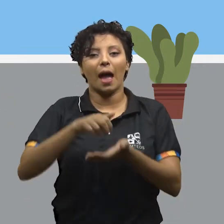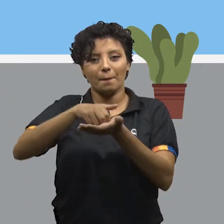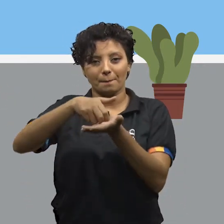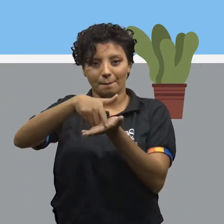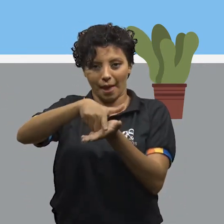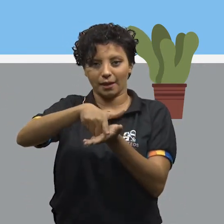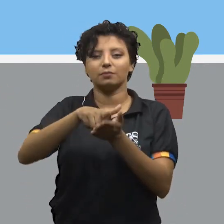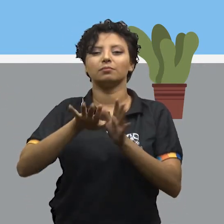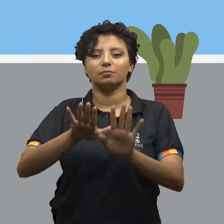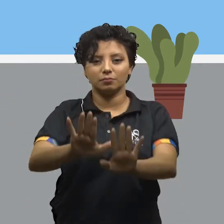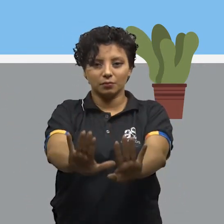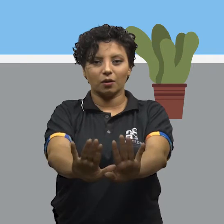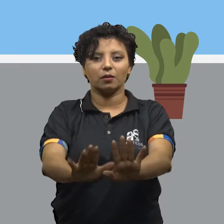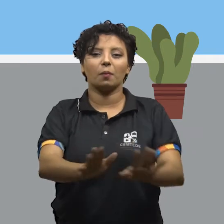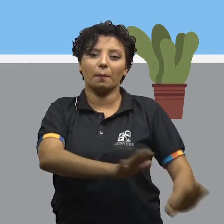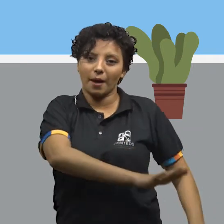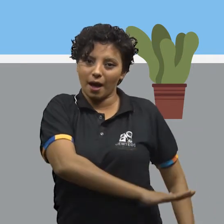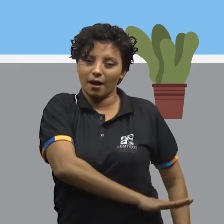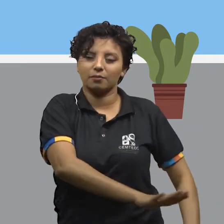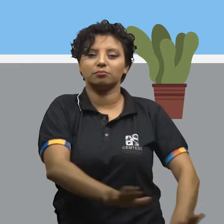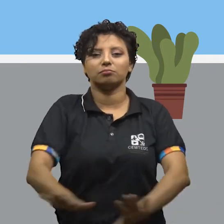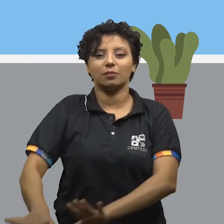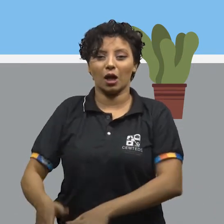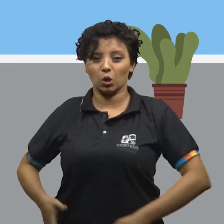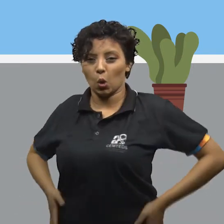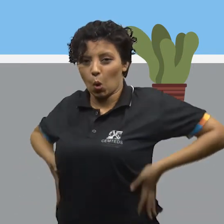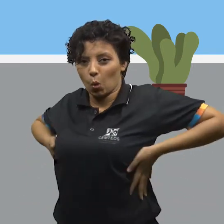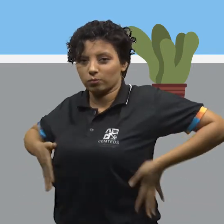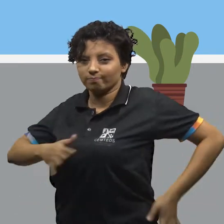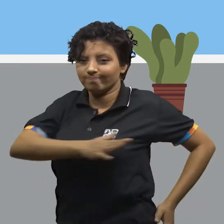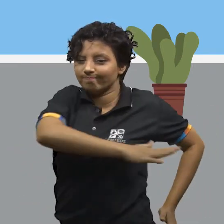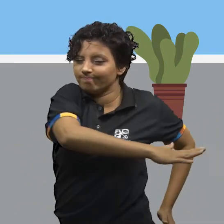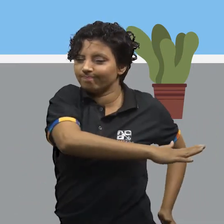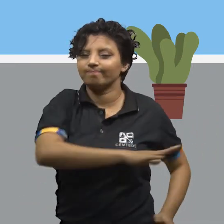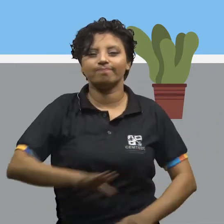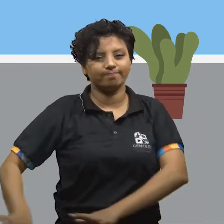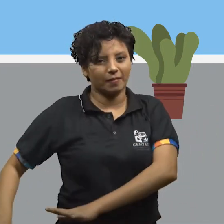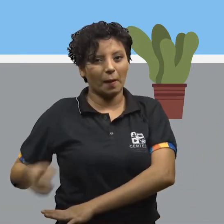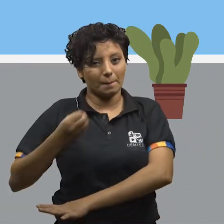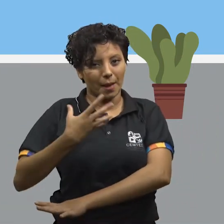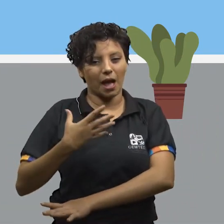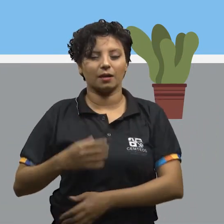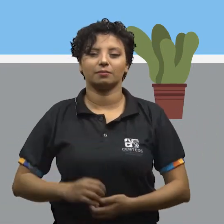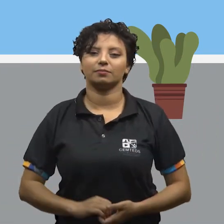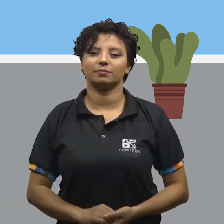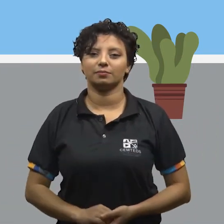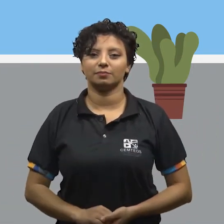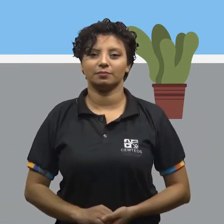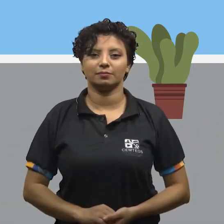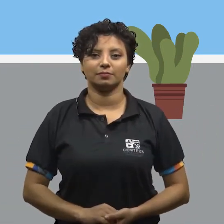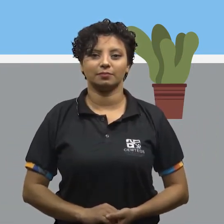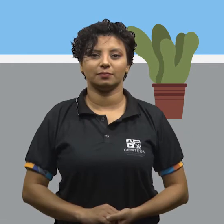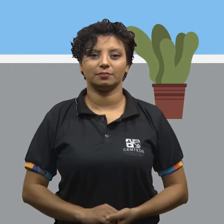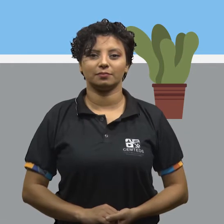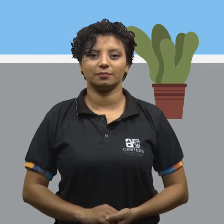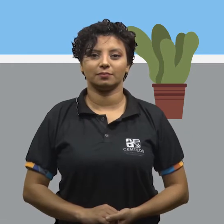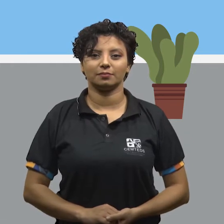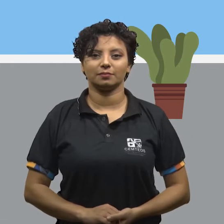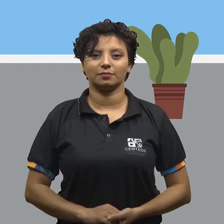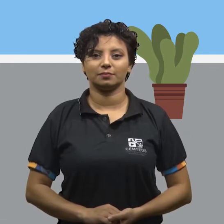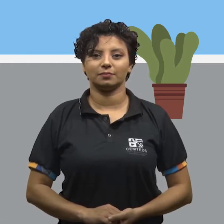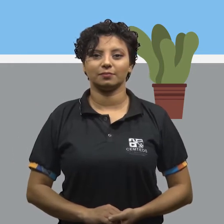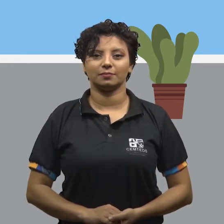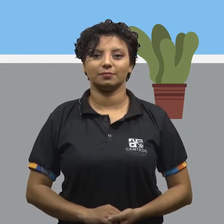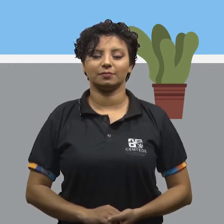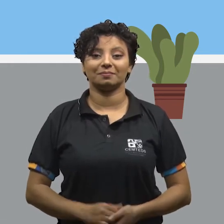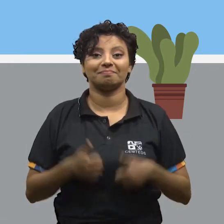as pernas aqui para frente. Movimenta os braços aqui, esticando todo o tronco. Isso. Muito